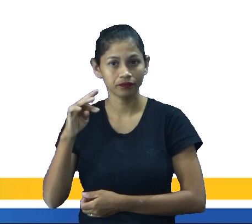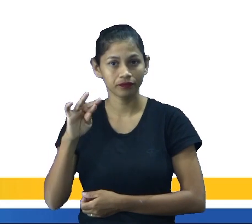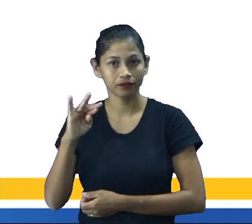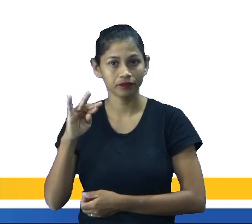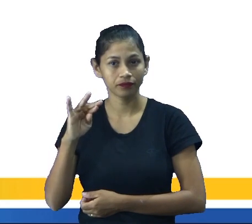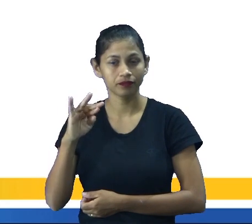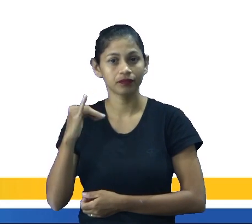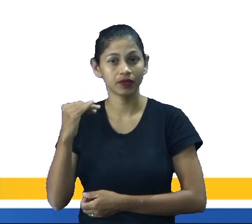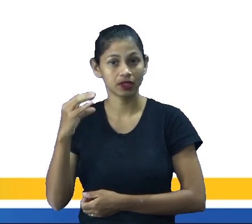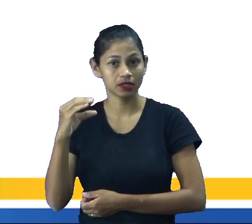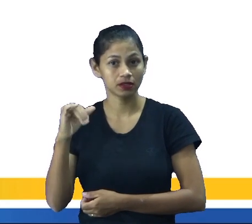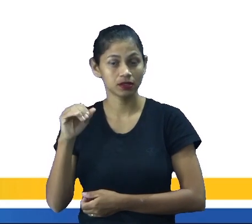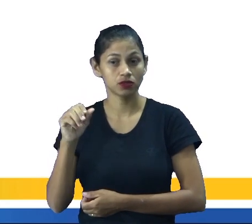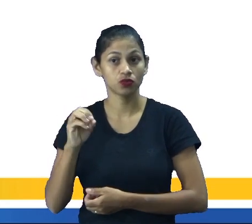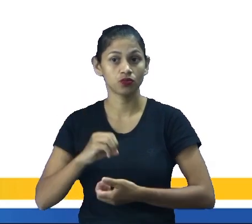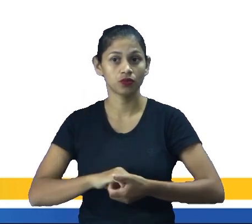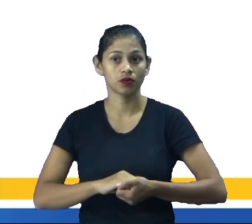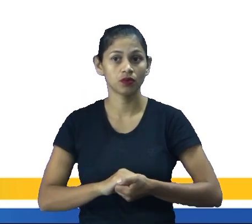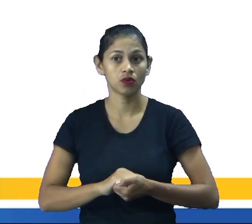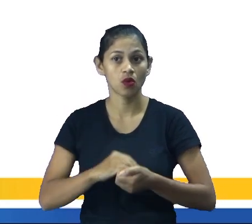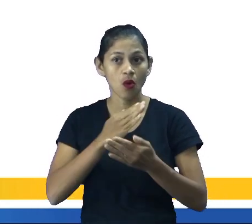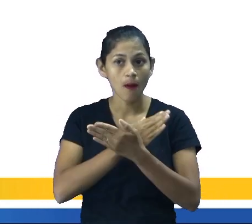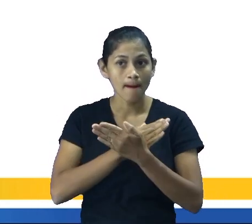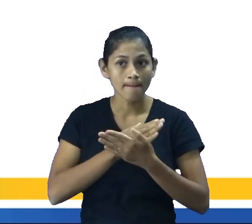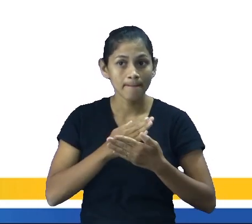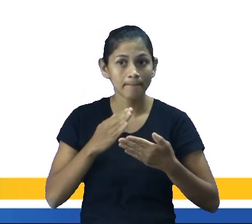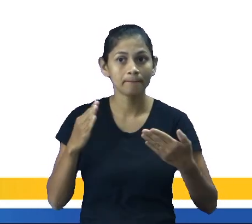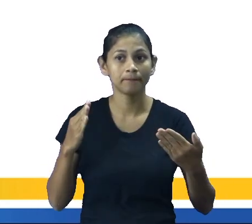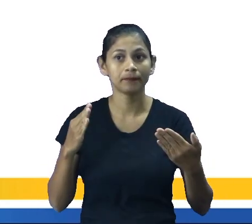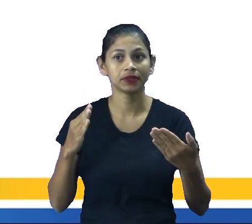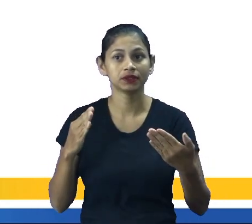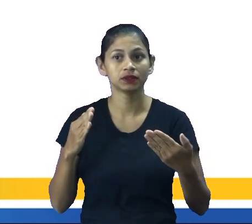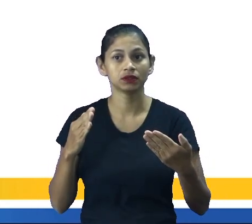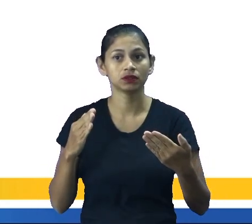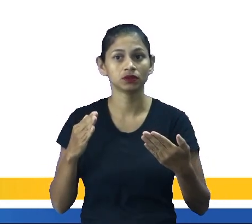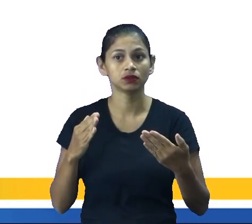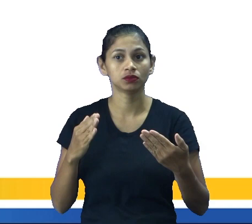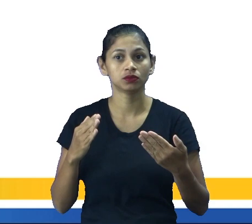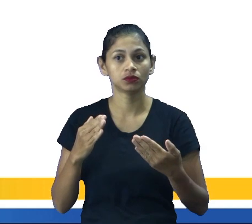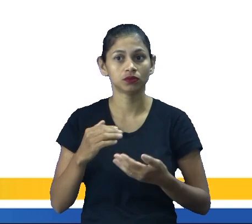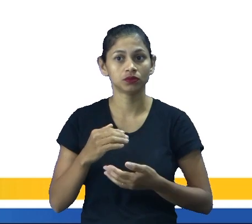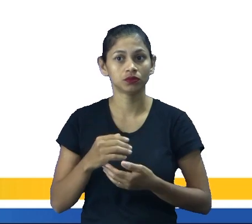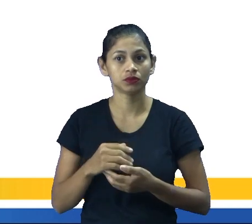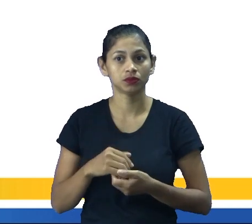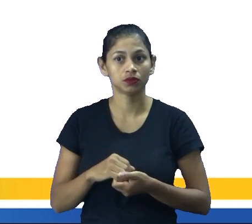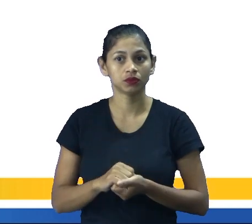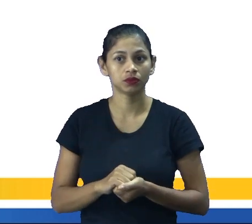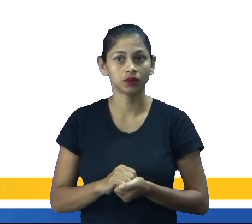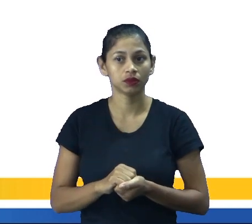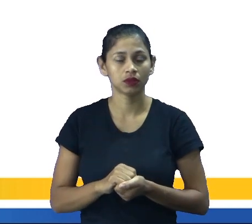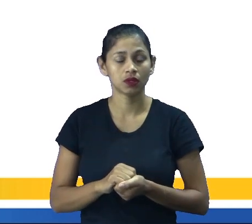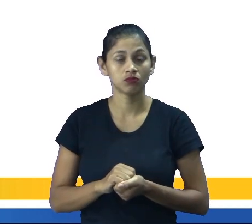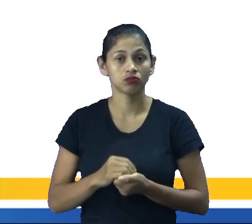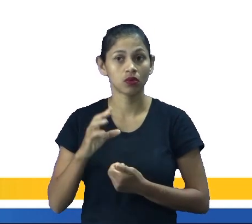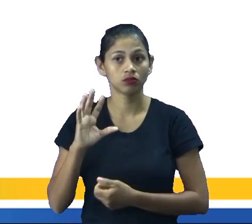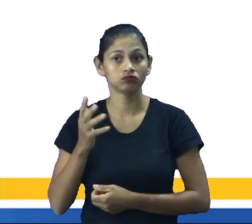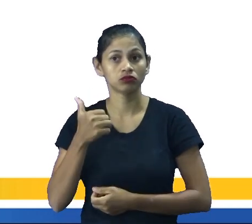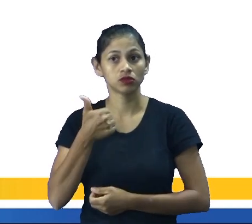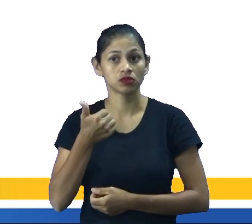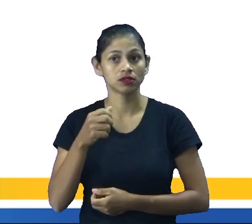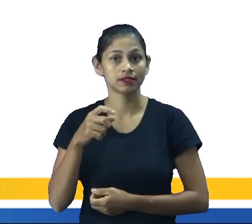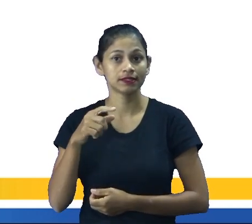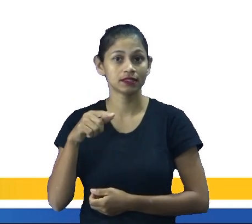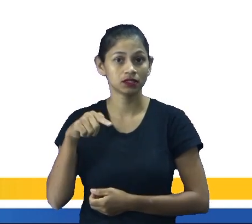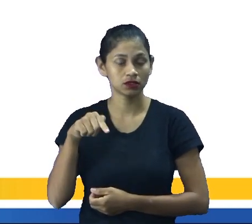países do mundo a partir da imigração irlandesa. A festa acontece no dia 17 de março, data em que se